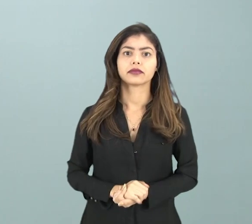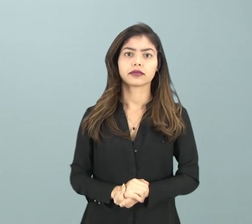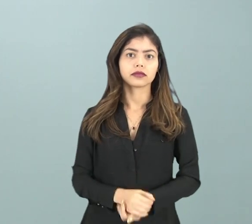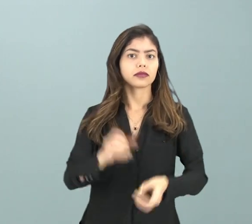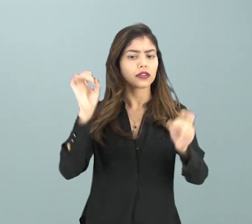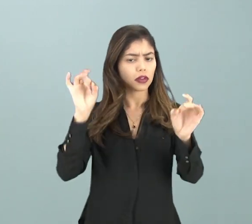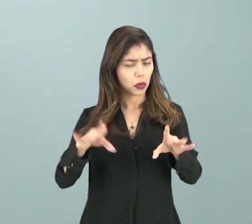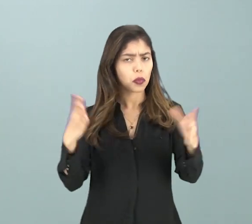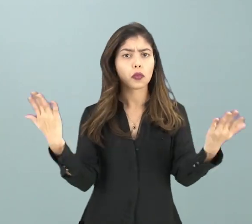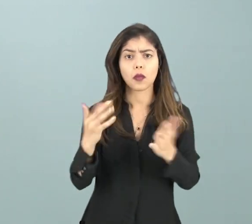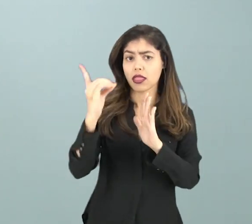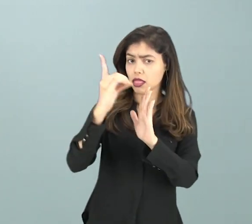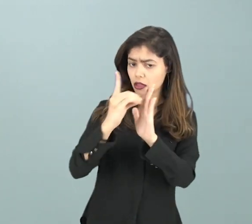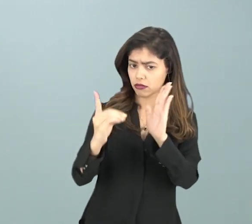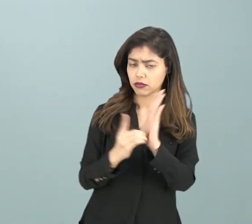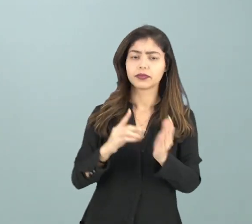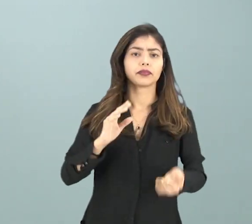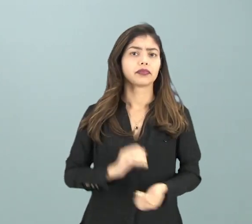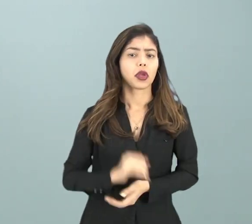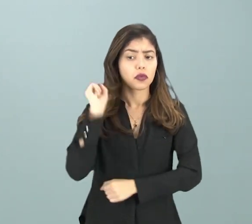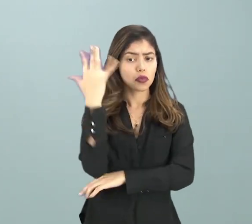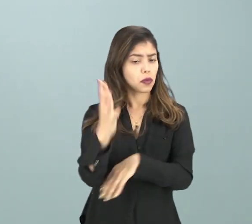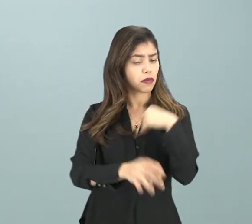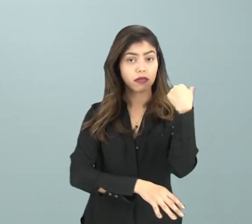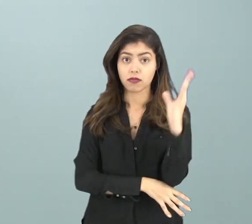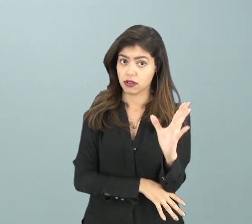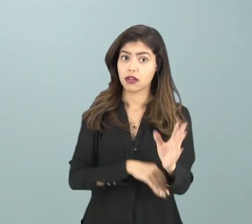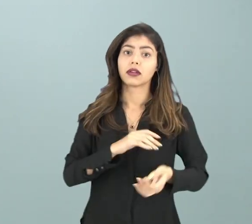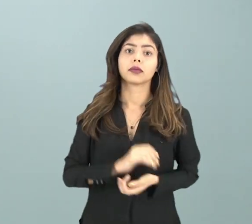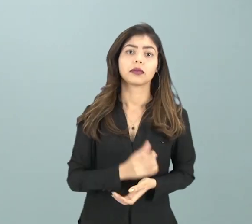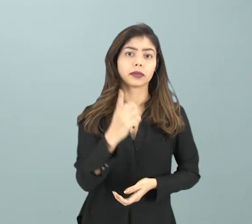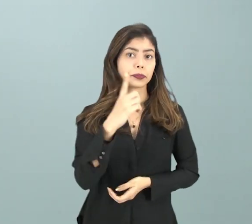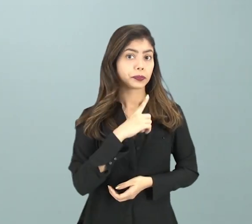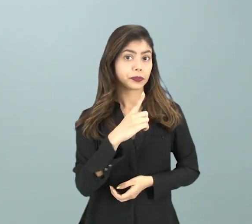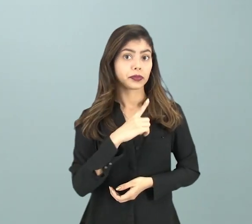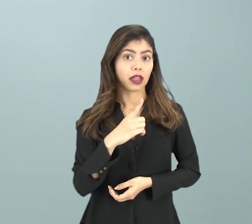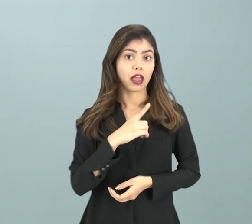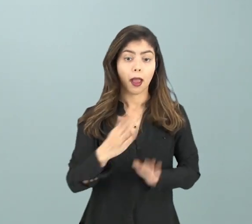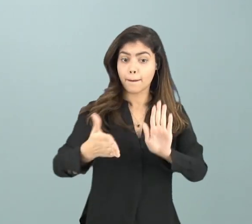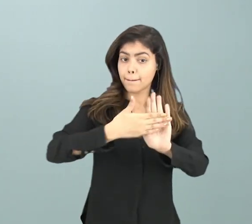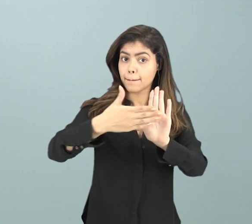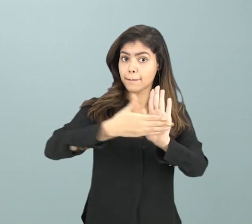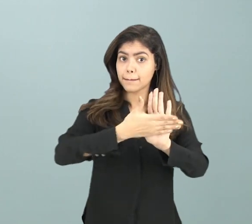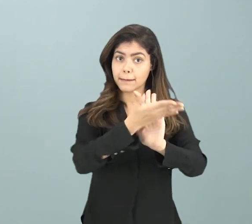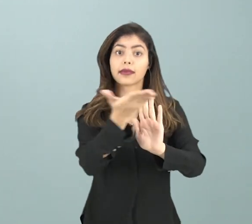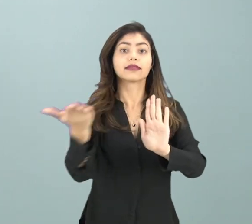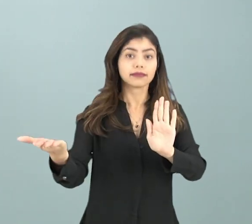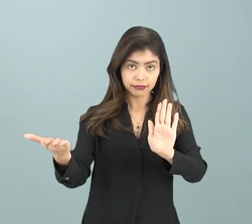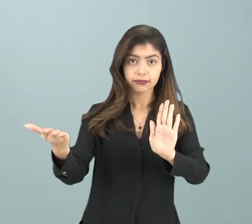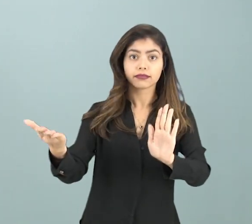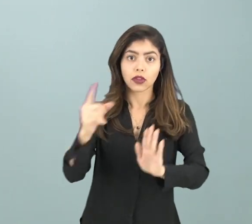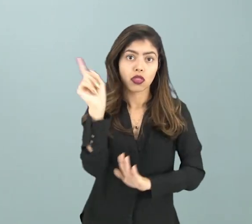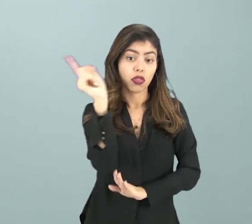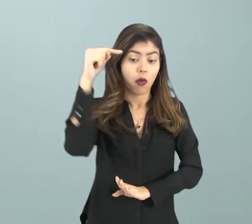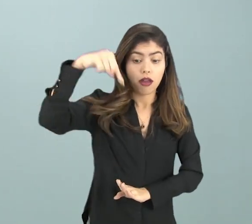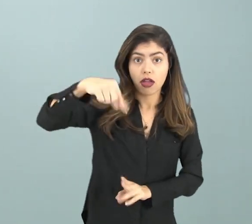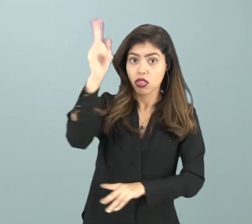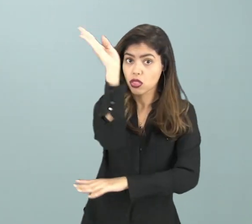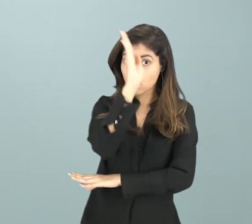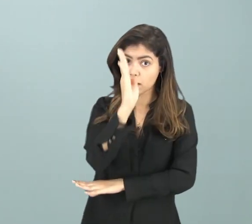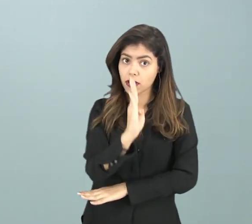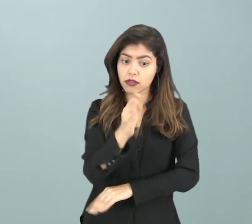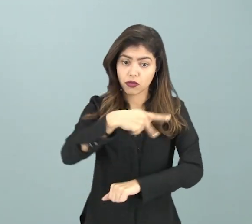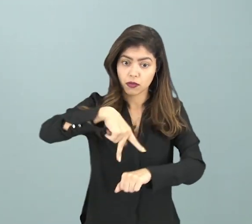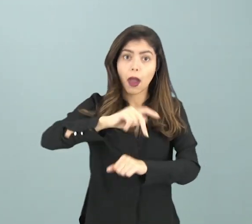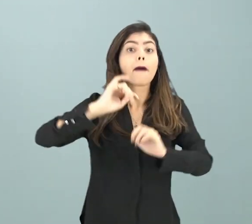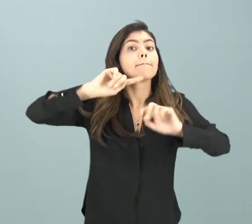nestas últimas décadas, o meio ambiente, ele tornou-se pauta, não só no nosso país, mas no